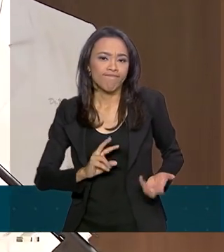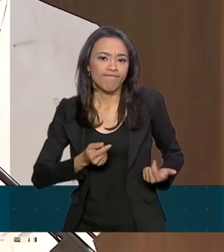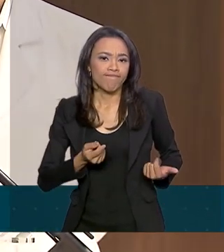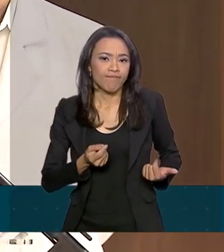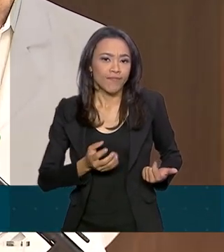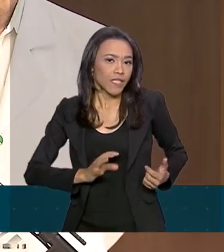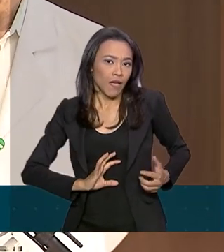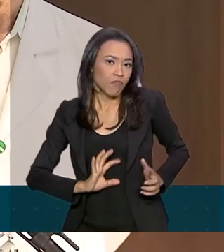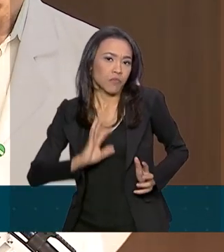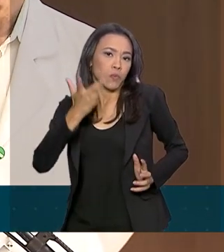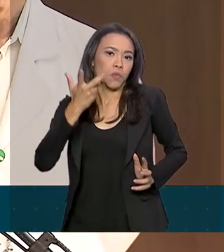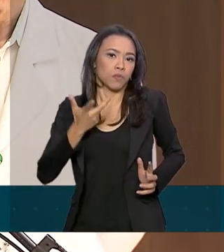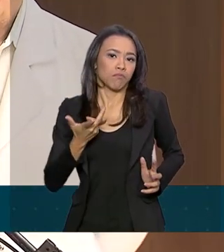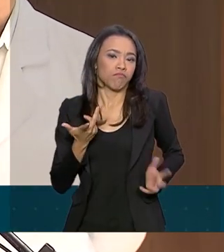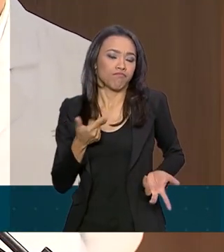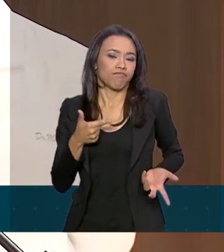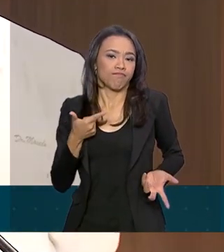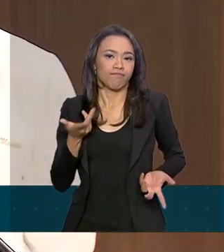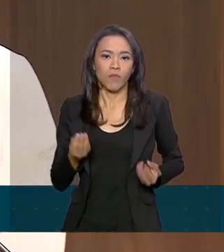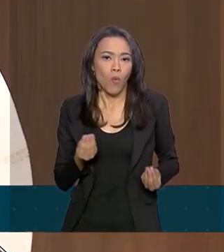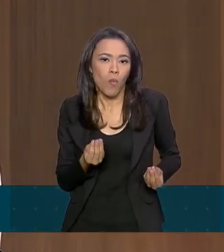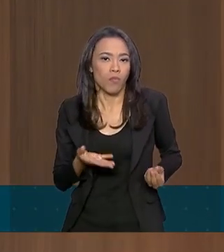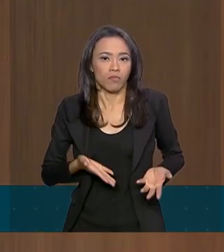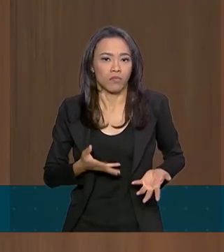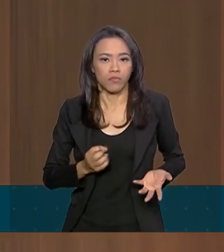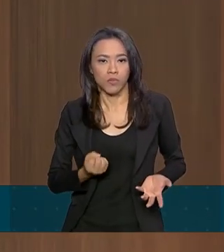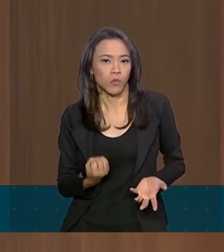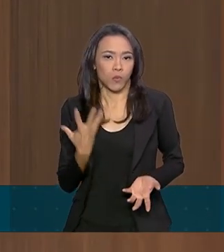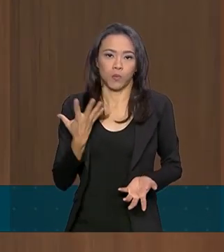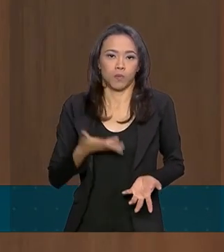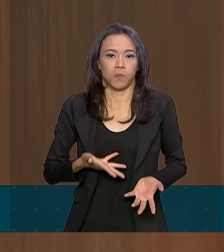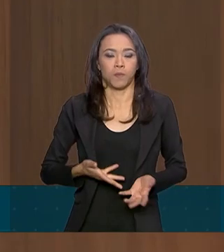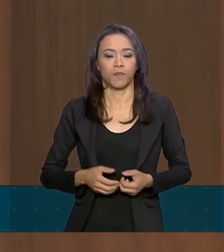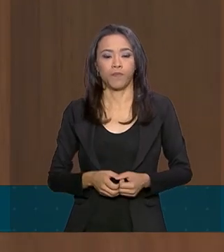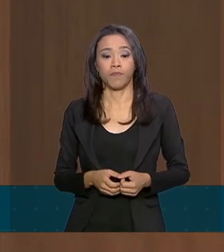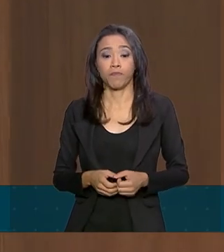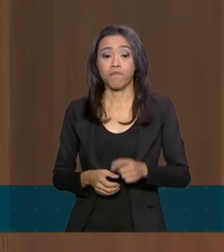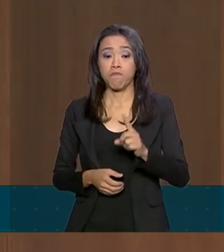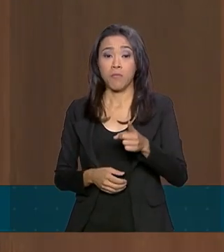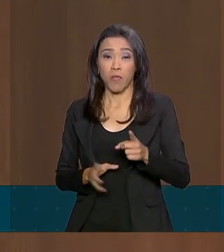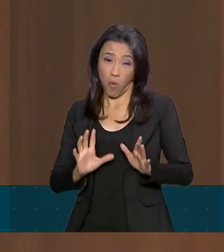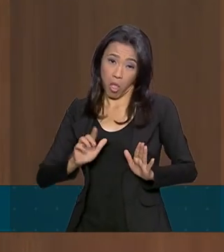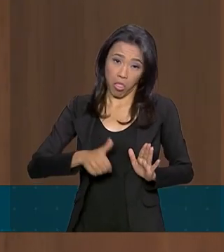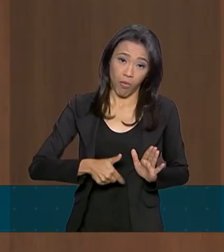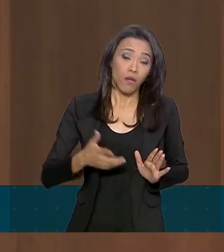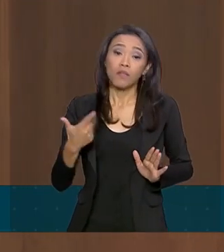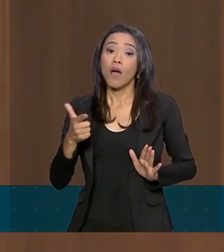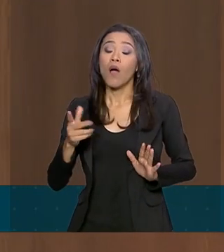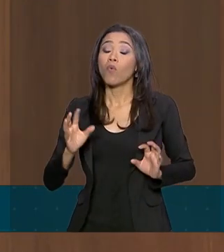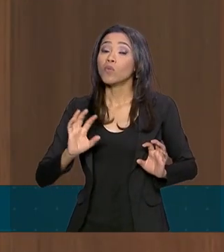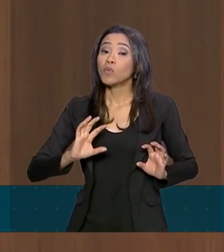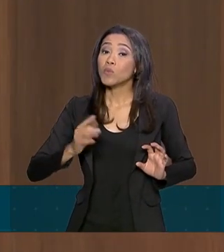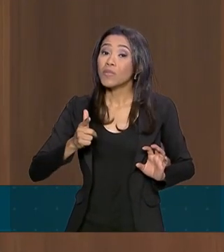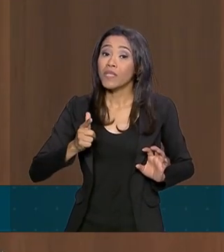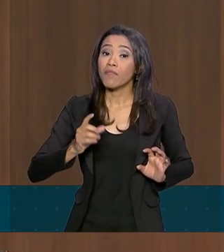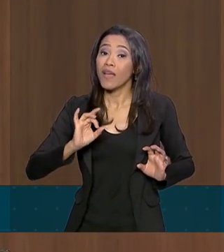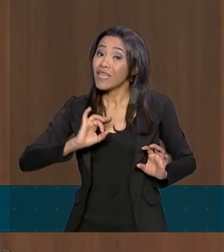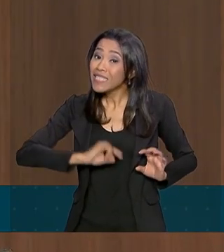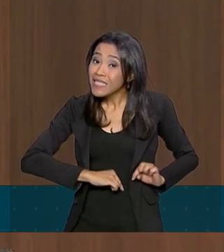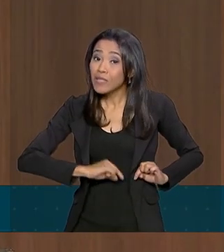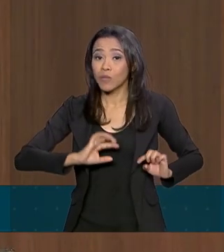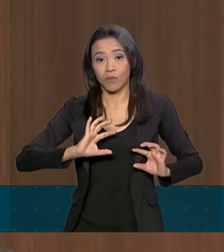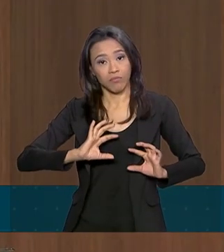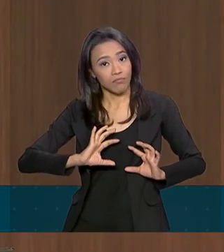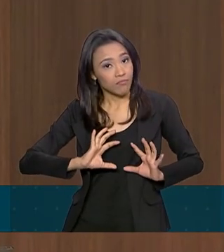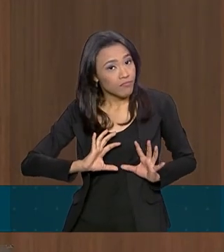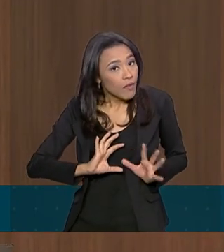retrocesso na recuperação? Não, quer dizer, na realidade não houve um retrocesso. Houve uma intercorrência.